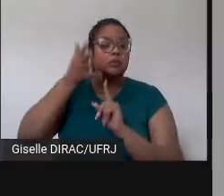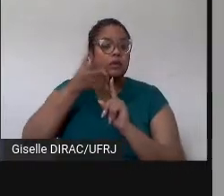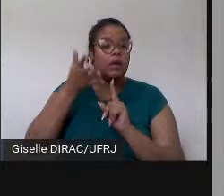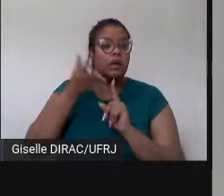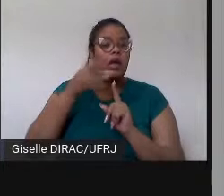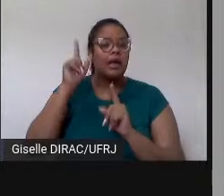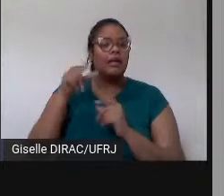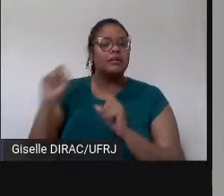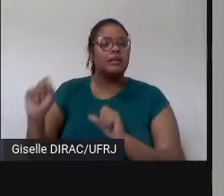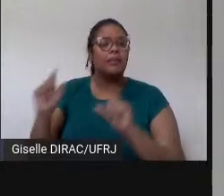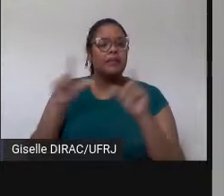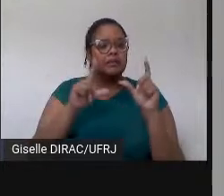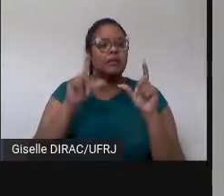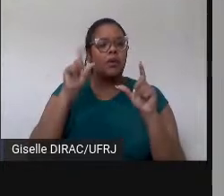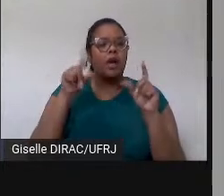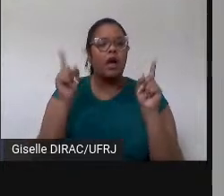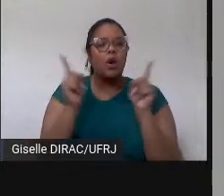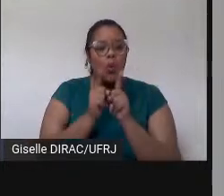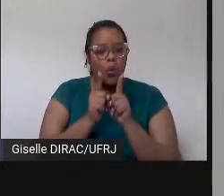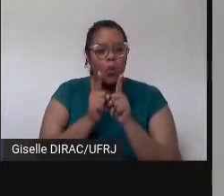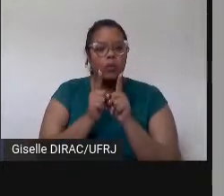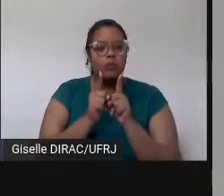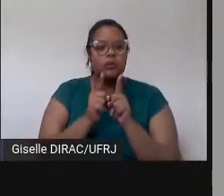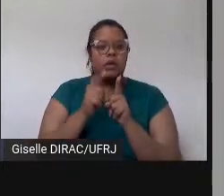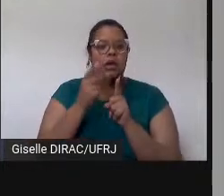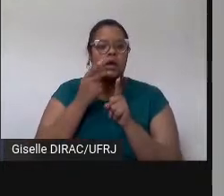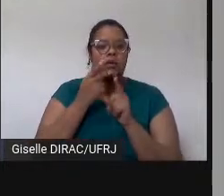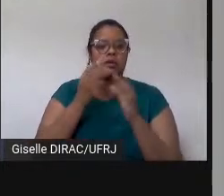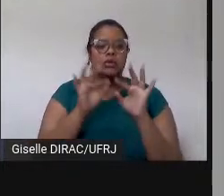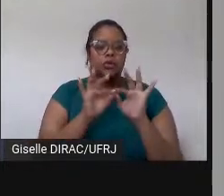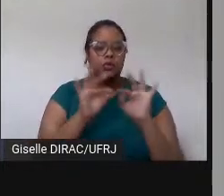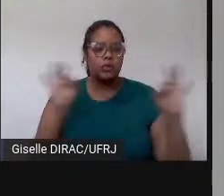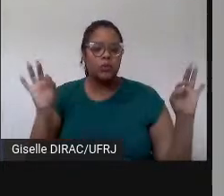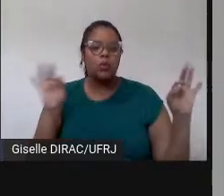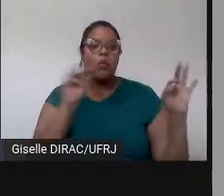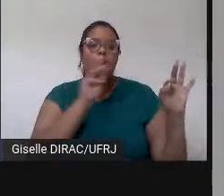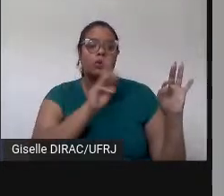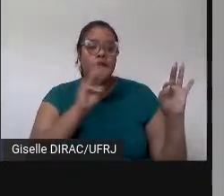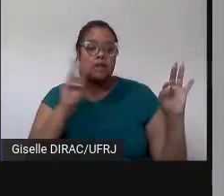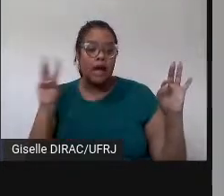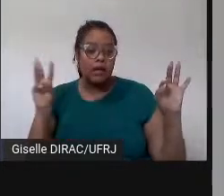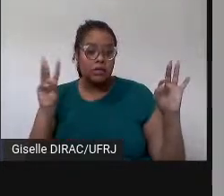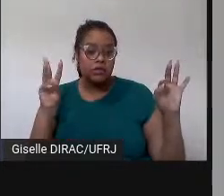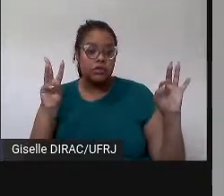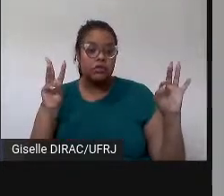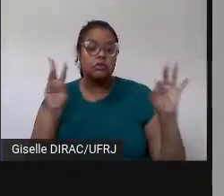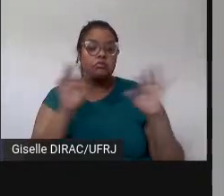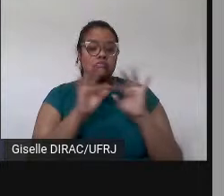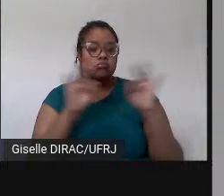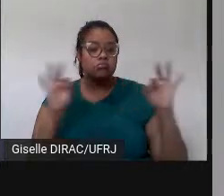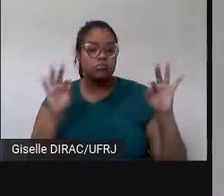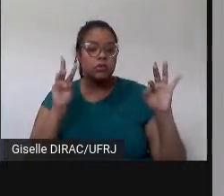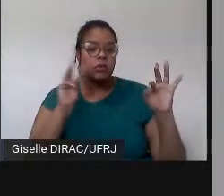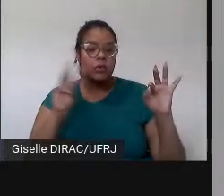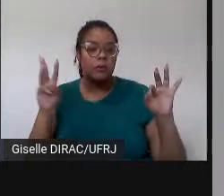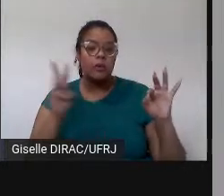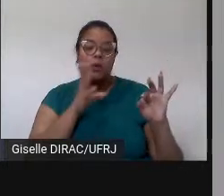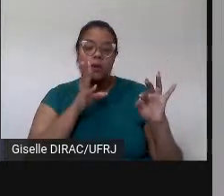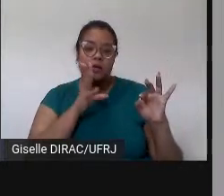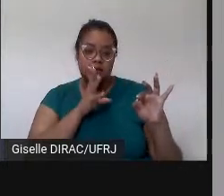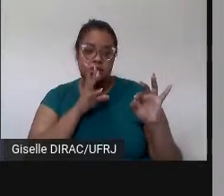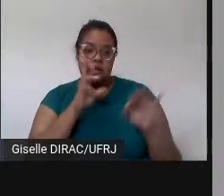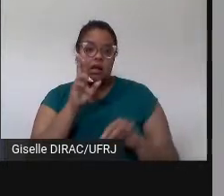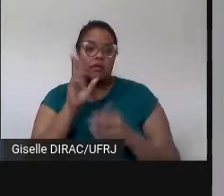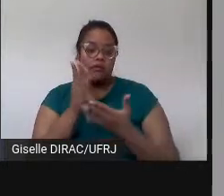apresentação é curta, eu deixo o link do site para vocês conhecerem a revista no site,